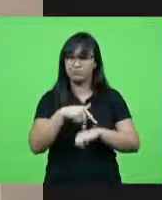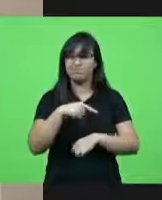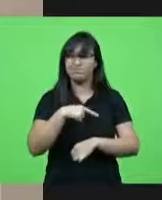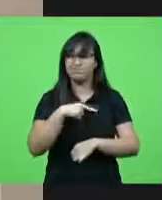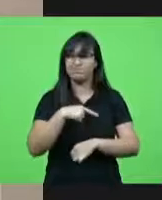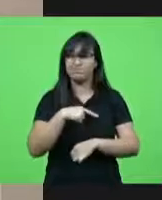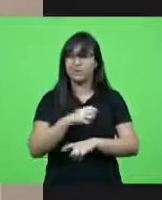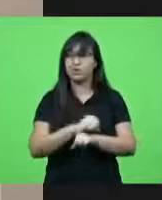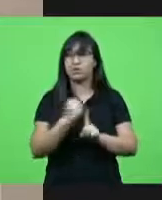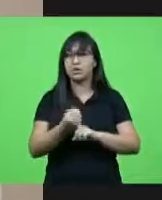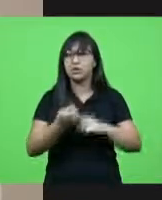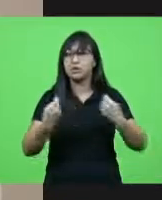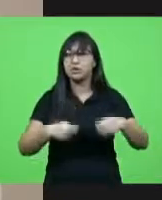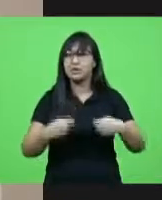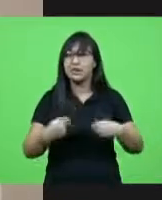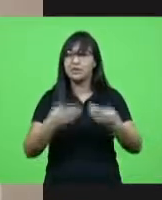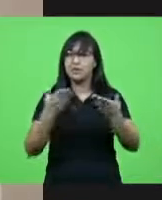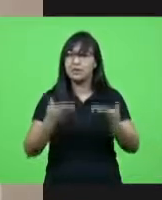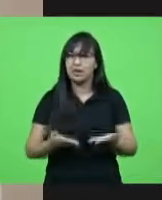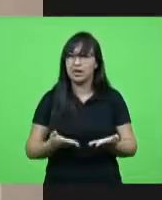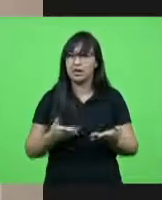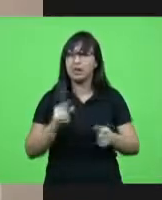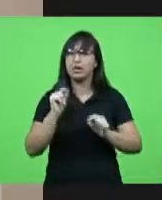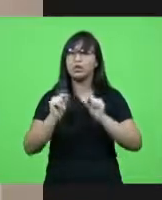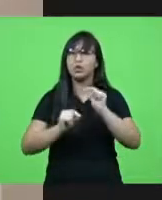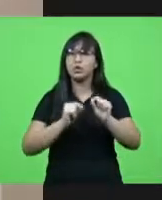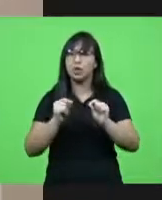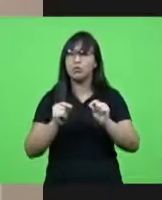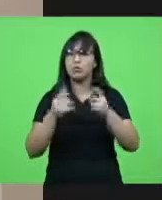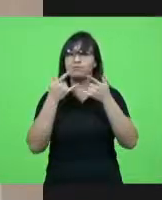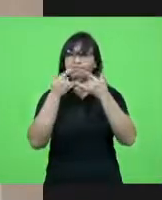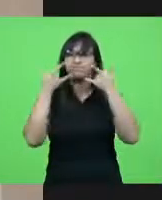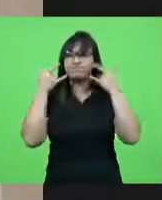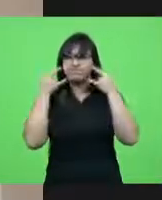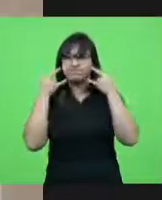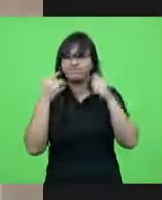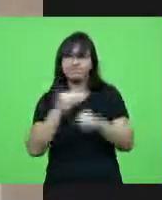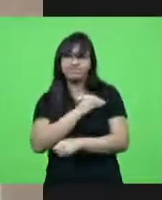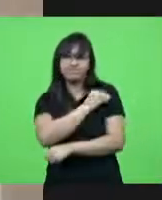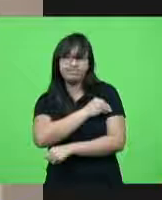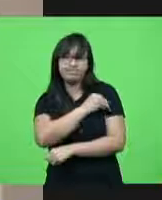o que está ao seu alcance usar máscara álcool gel